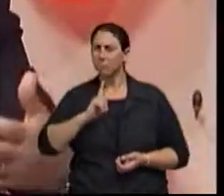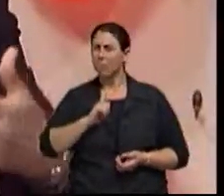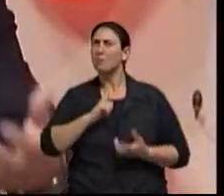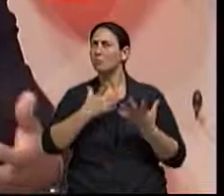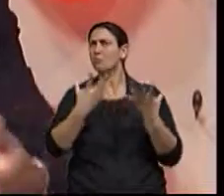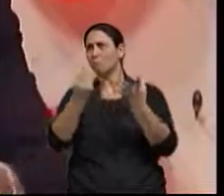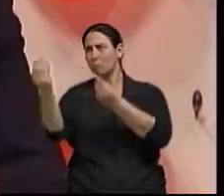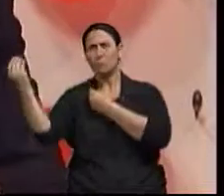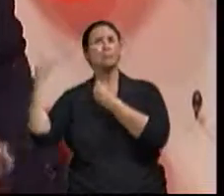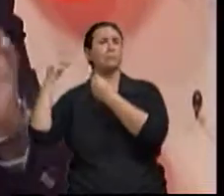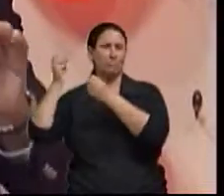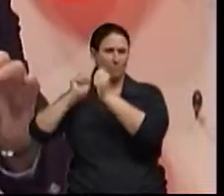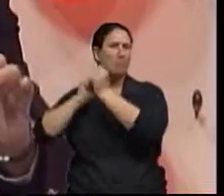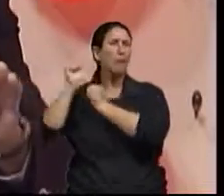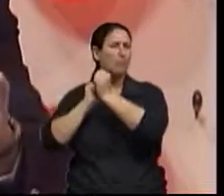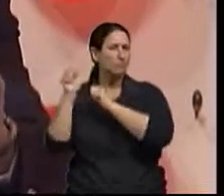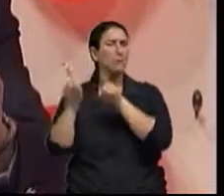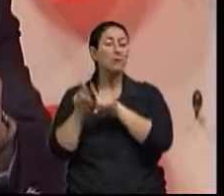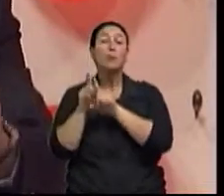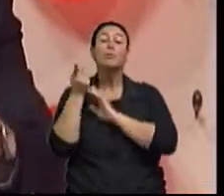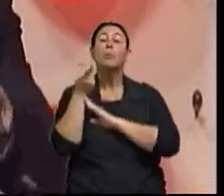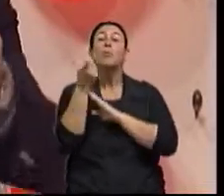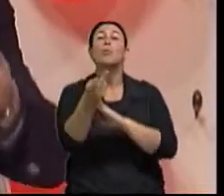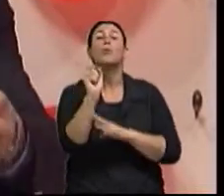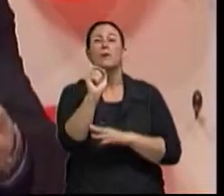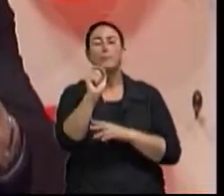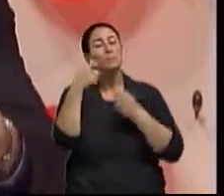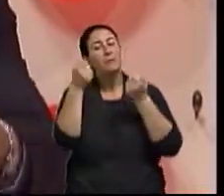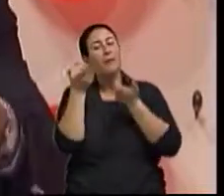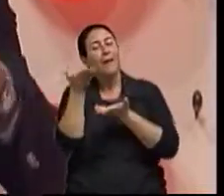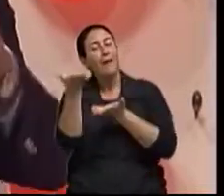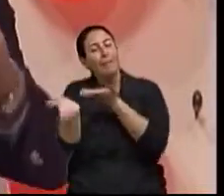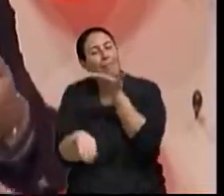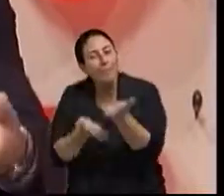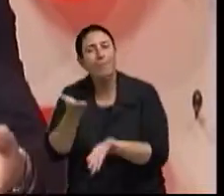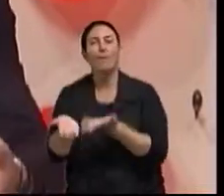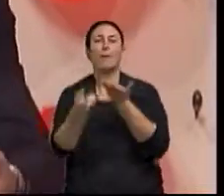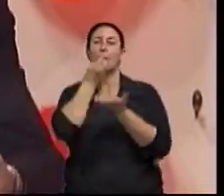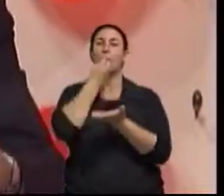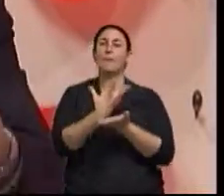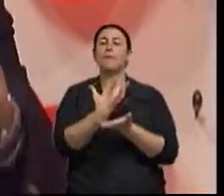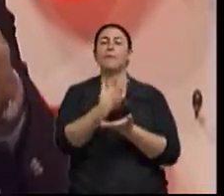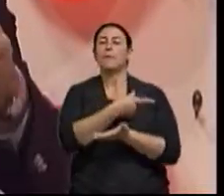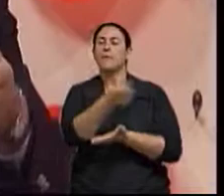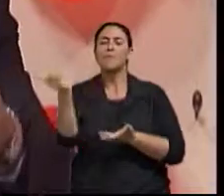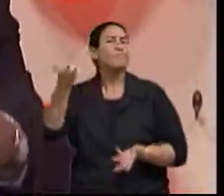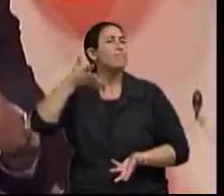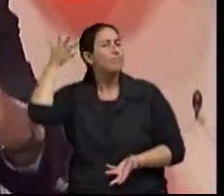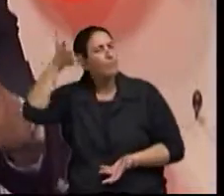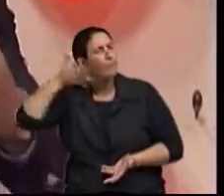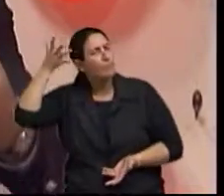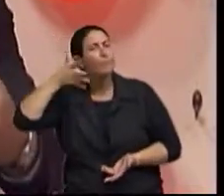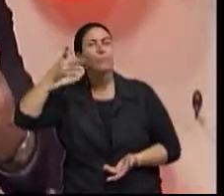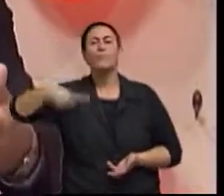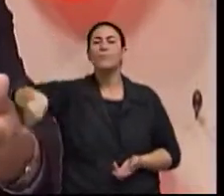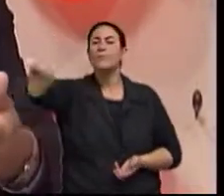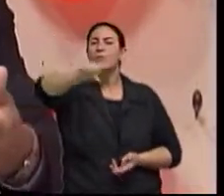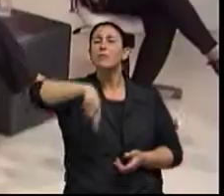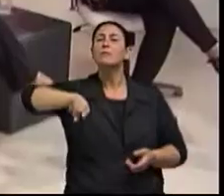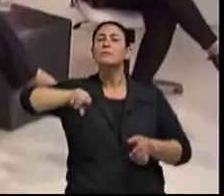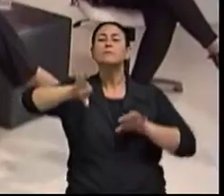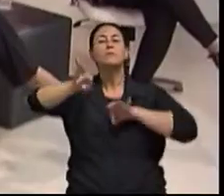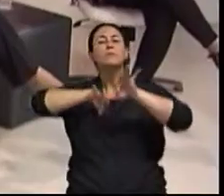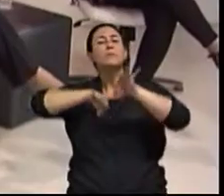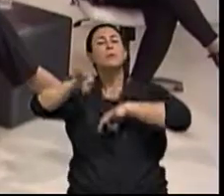buscam esse serviço qualificado de atendimento, de palestras que a gente faz na